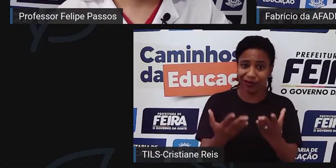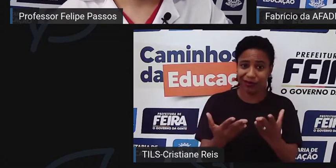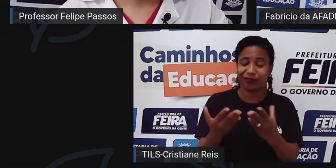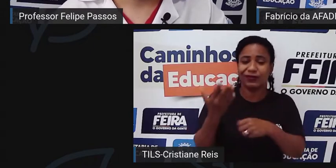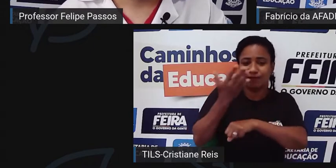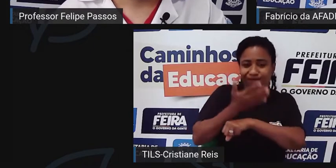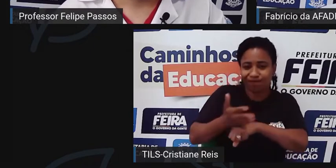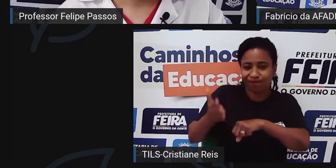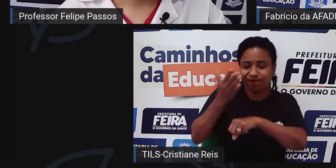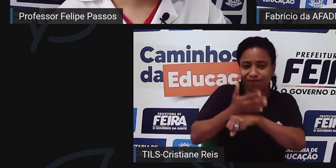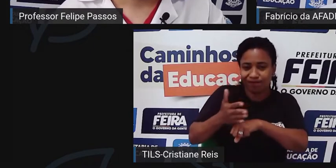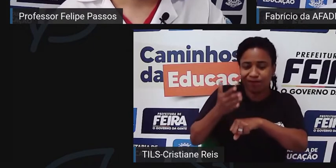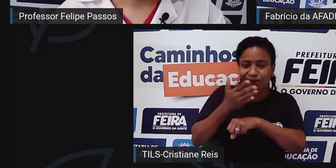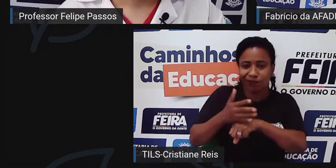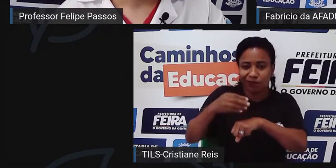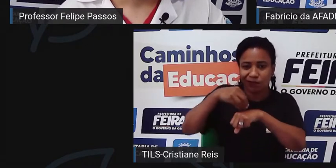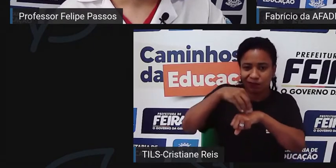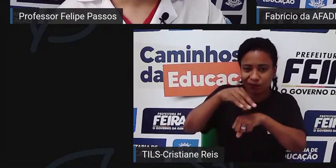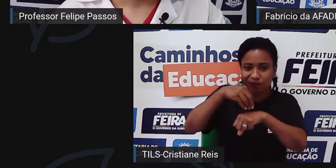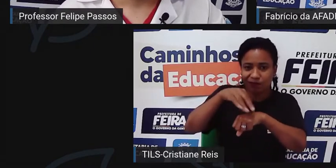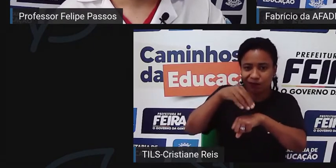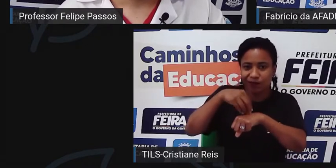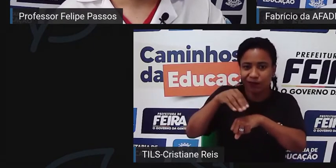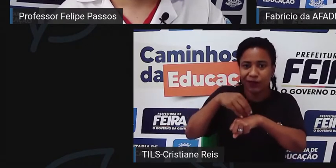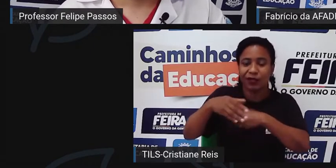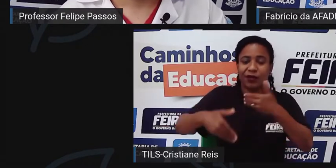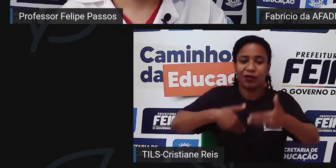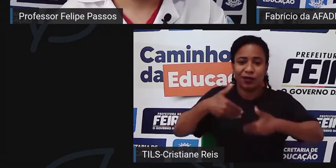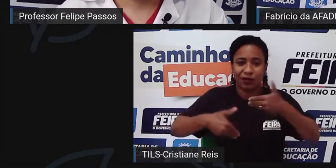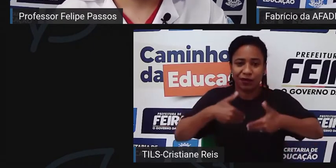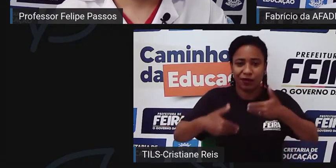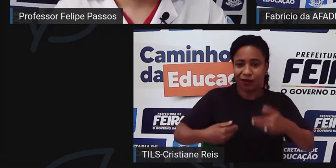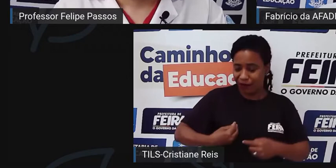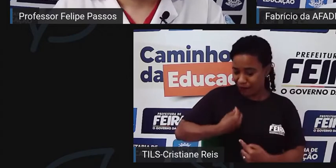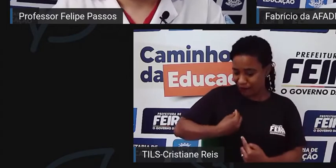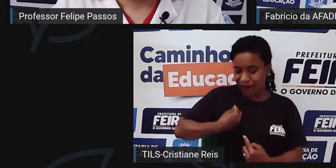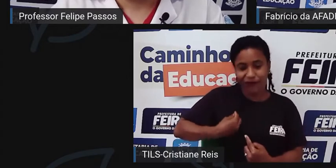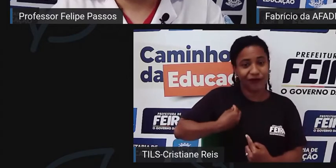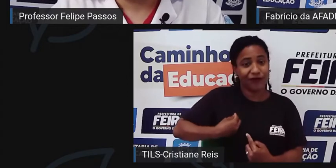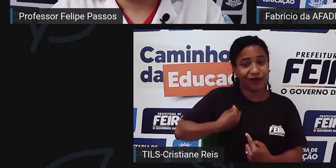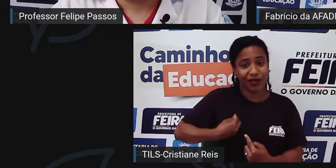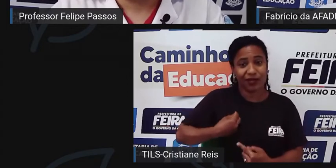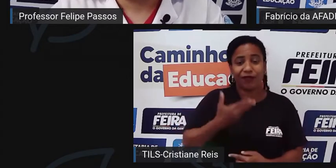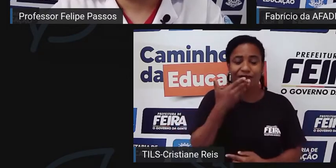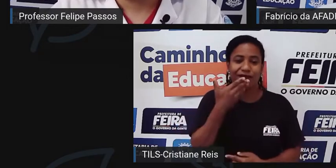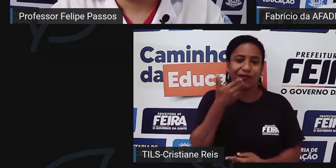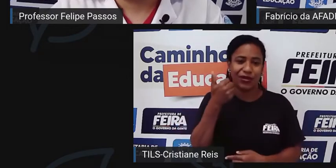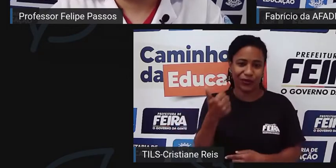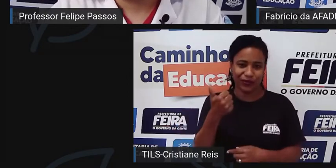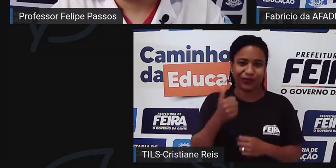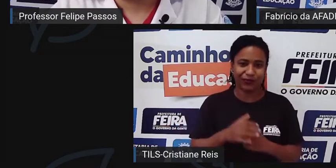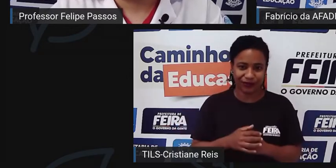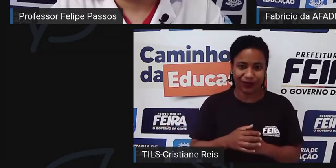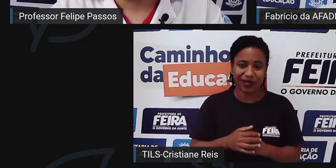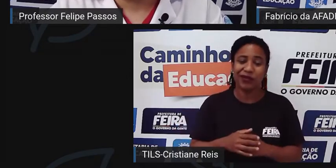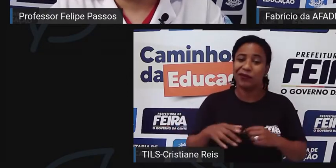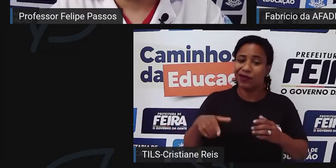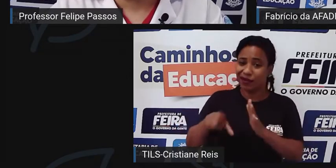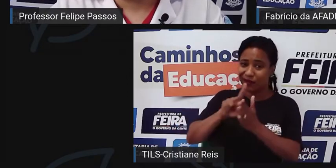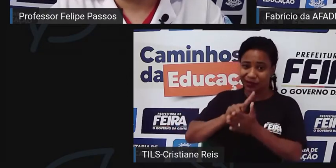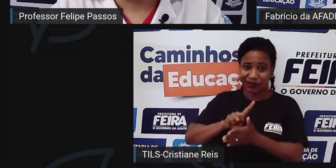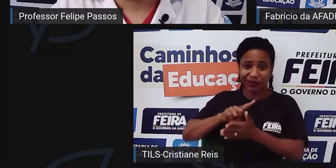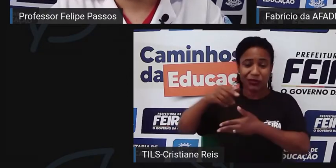tentando ter uma qualidade de vida que não possa lhe acometer como lhe acometia antigamente.